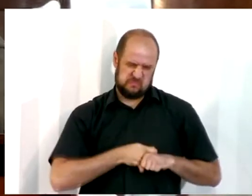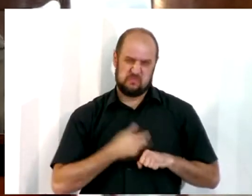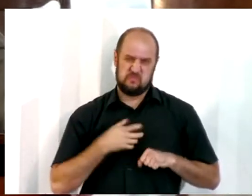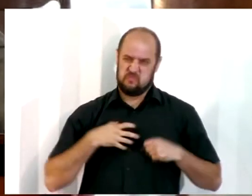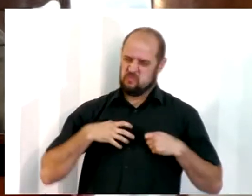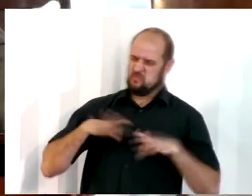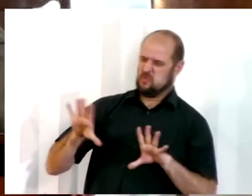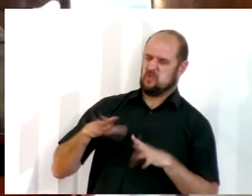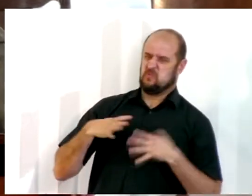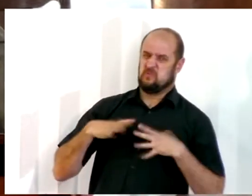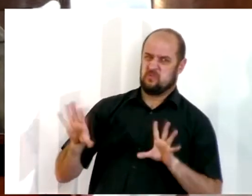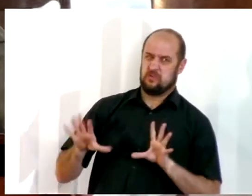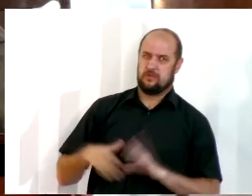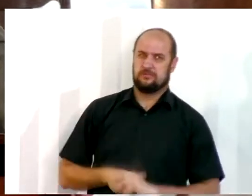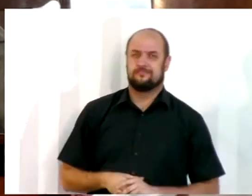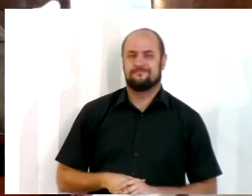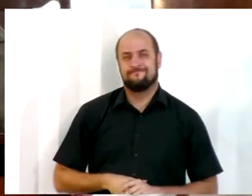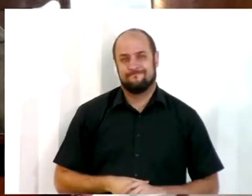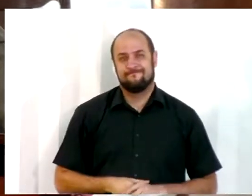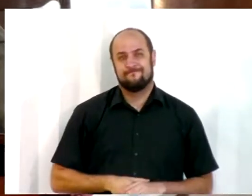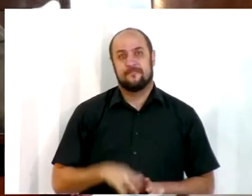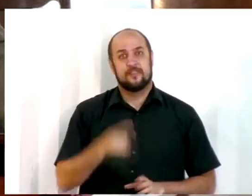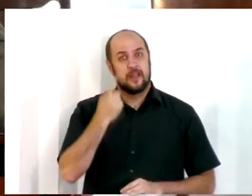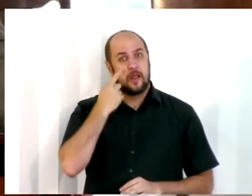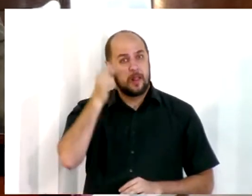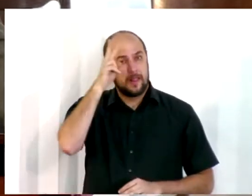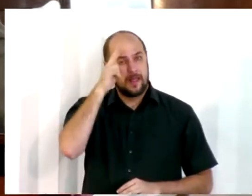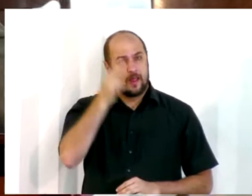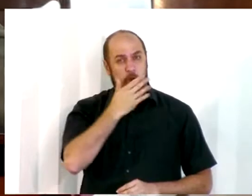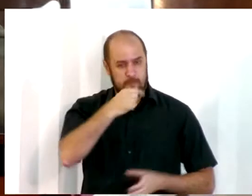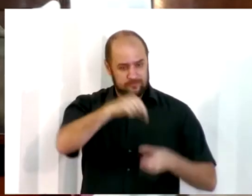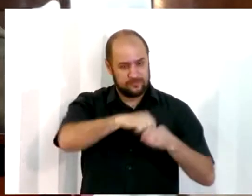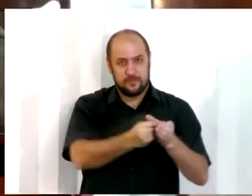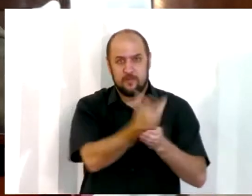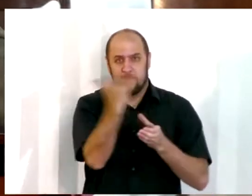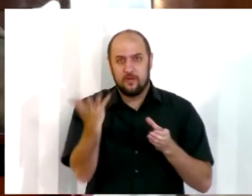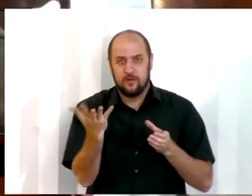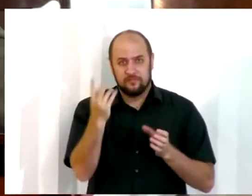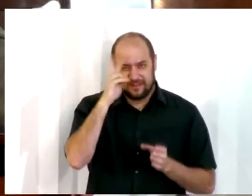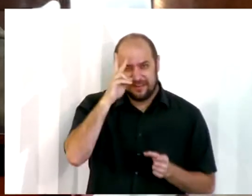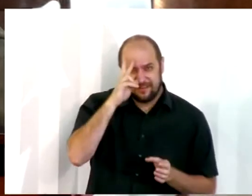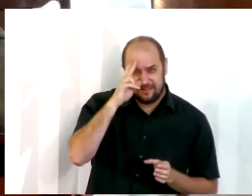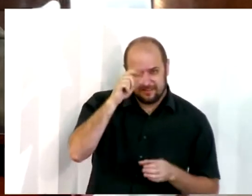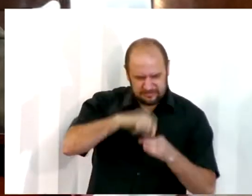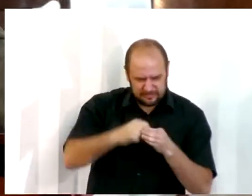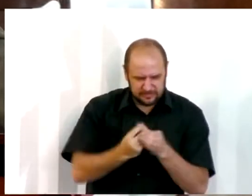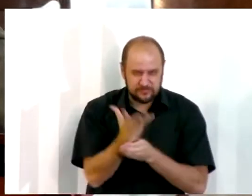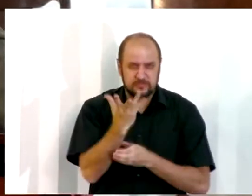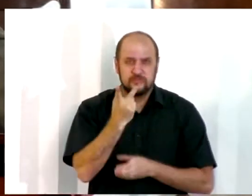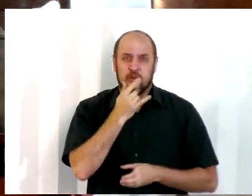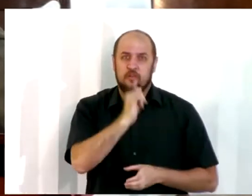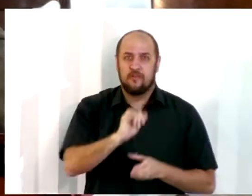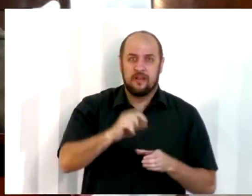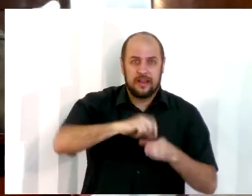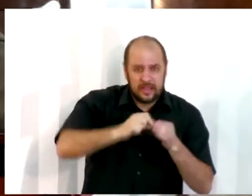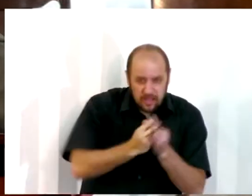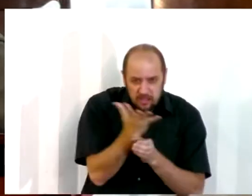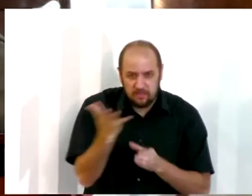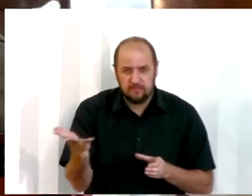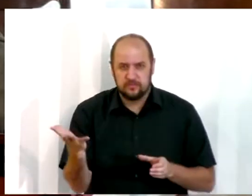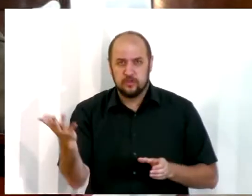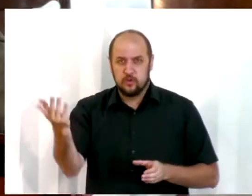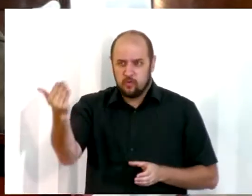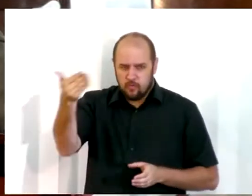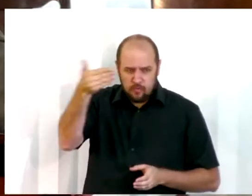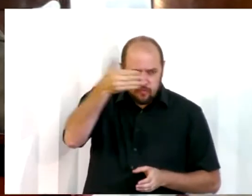Se você for para a parábola do semeador, a coisa é mais séria ainda. Porque na parábola do semeador diz que a semente do evangelho às vezes mal chega